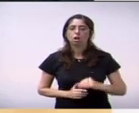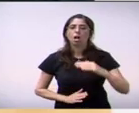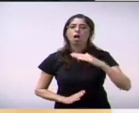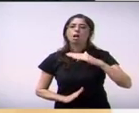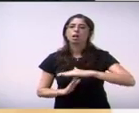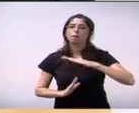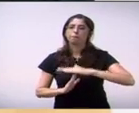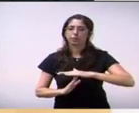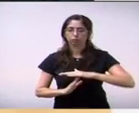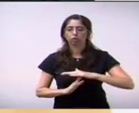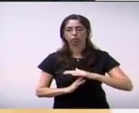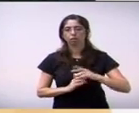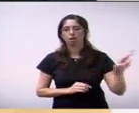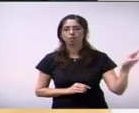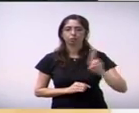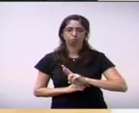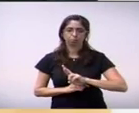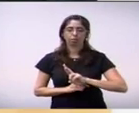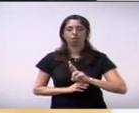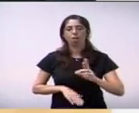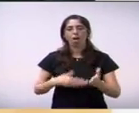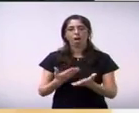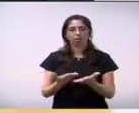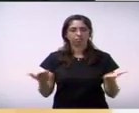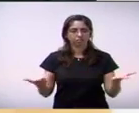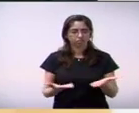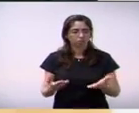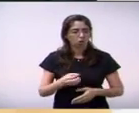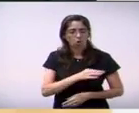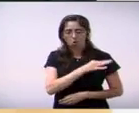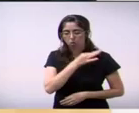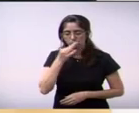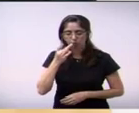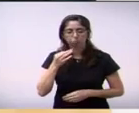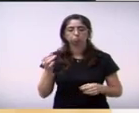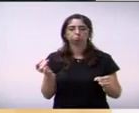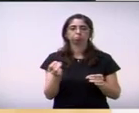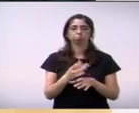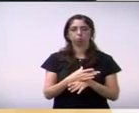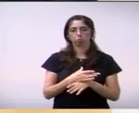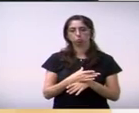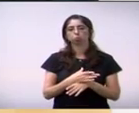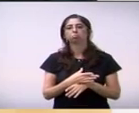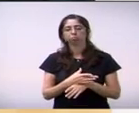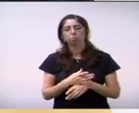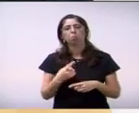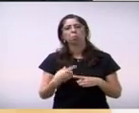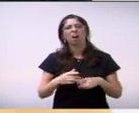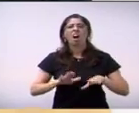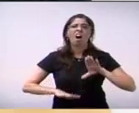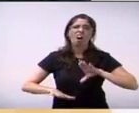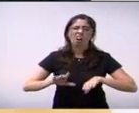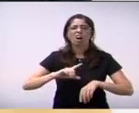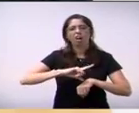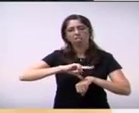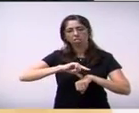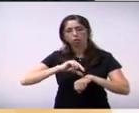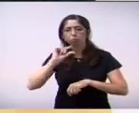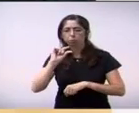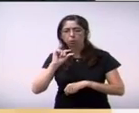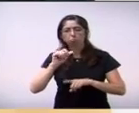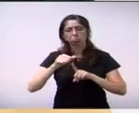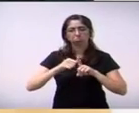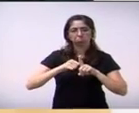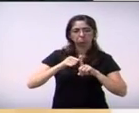início da obra e até o prazo de término e atrasou coisa de um mês mais ou menos dois meses foi